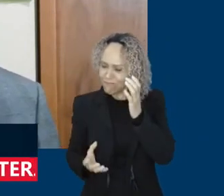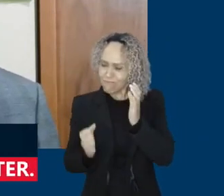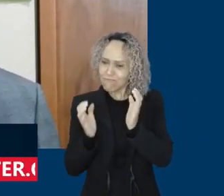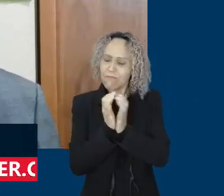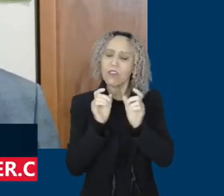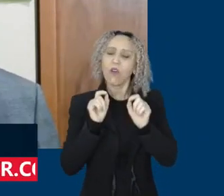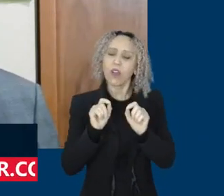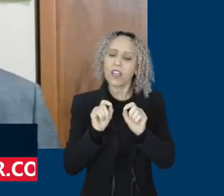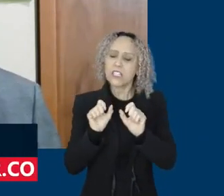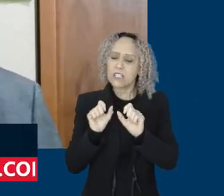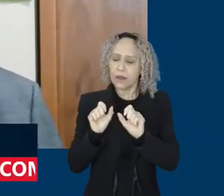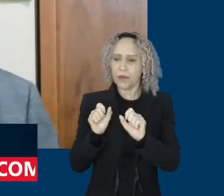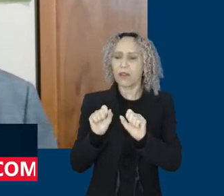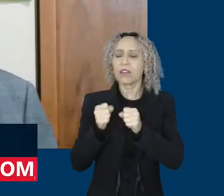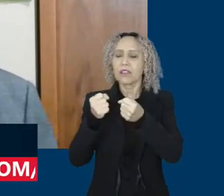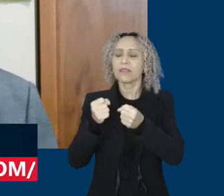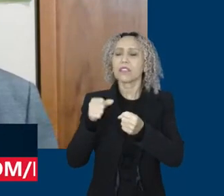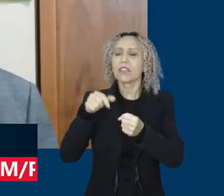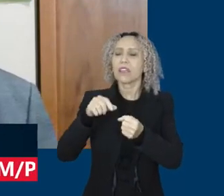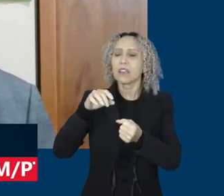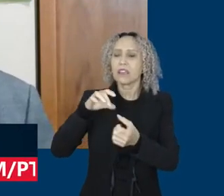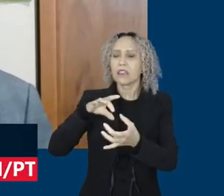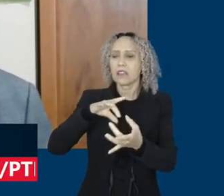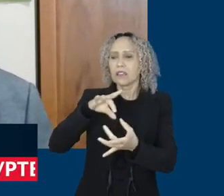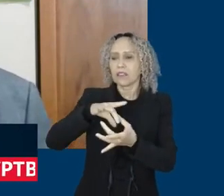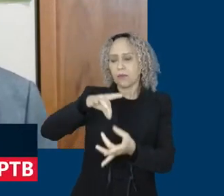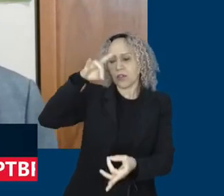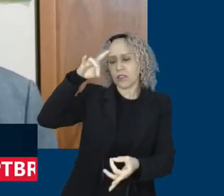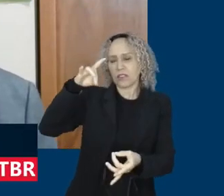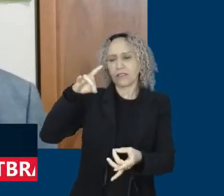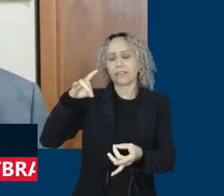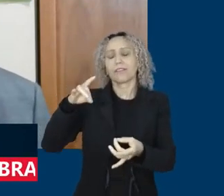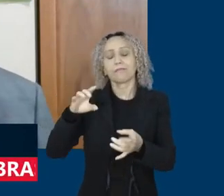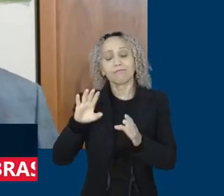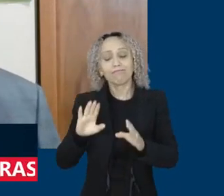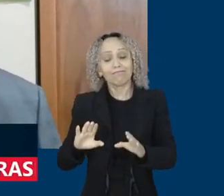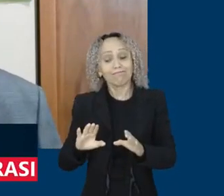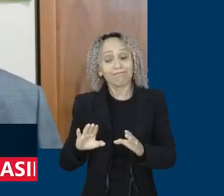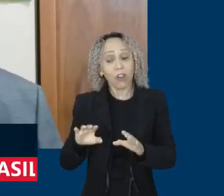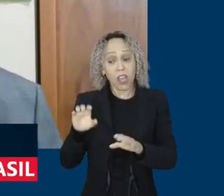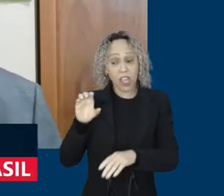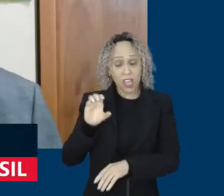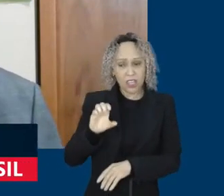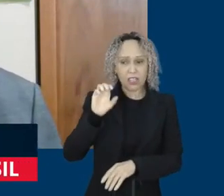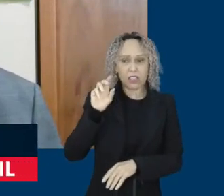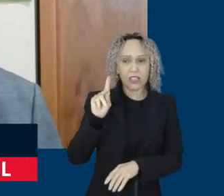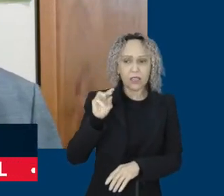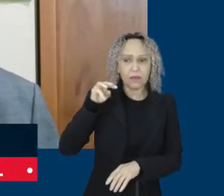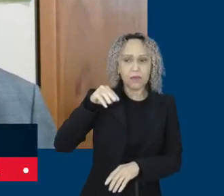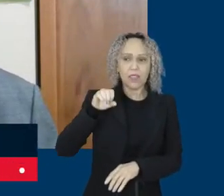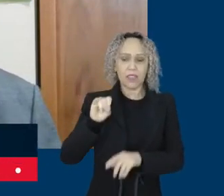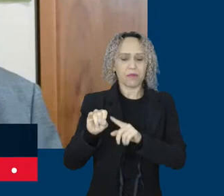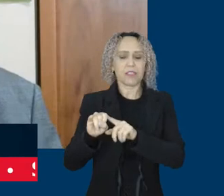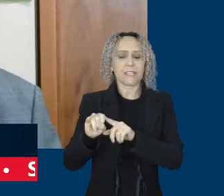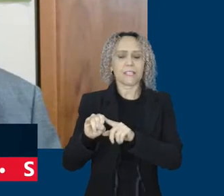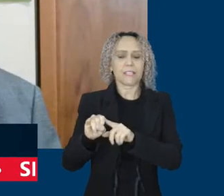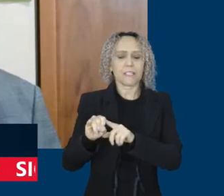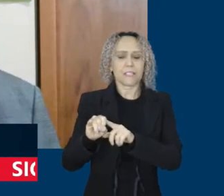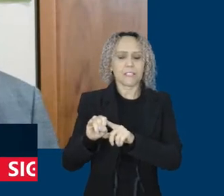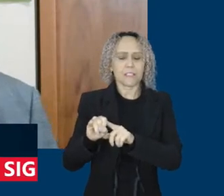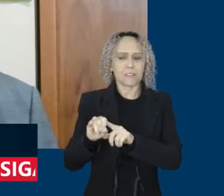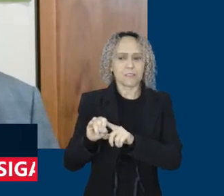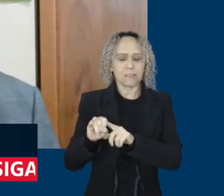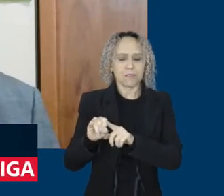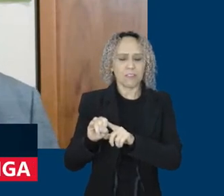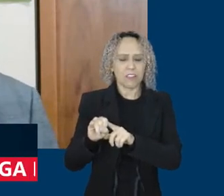algo que seja uma narrativa falsa. Precisa sair daí o resultado da defesa do